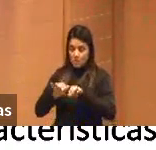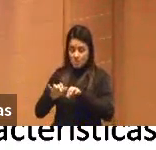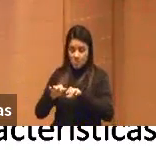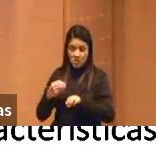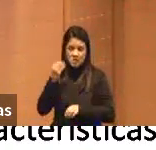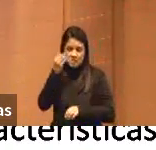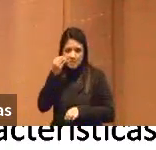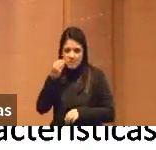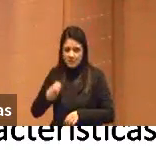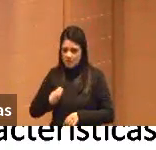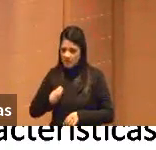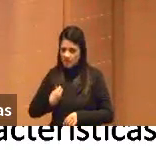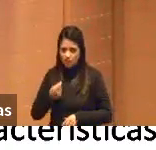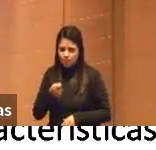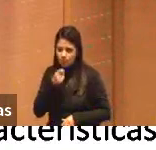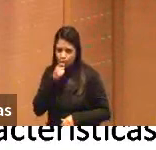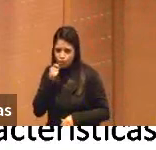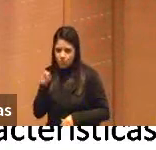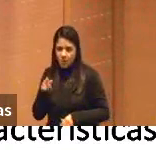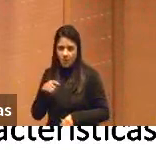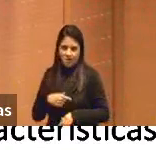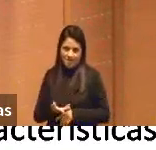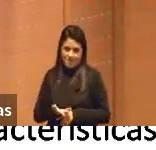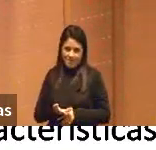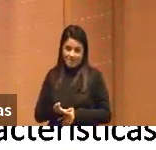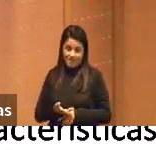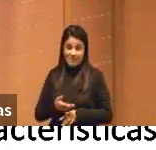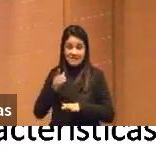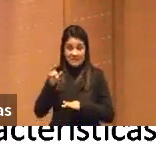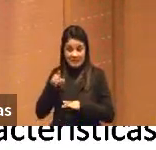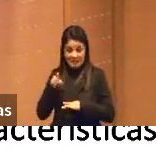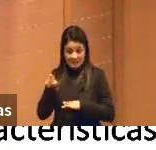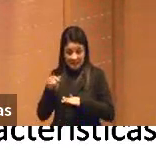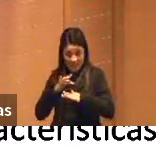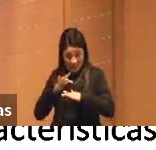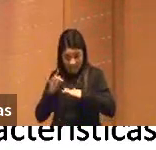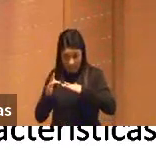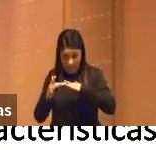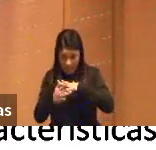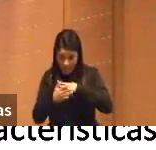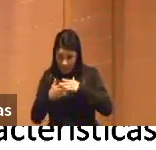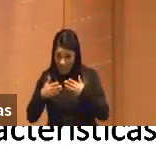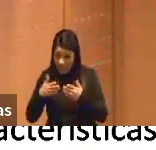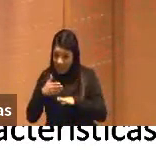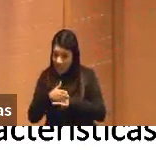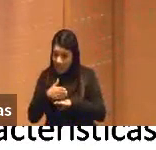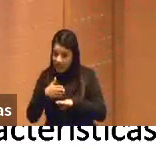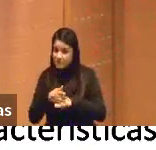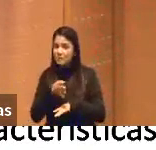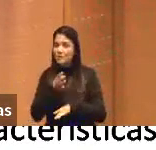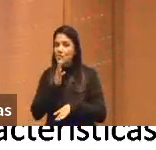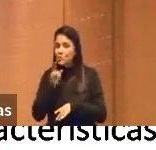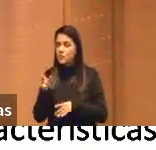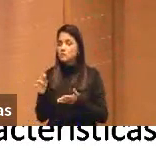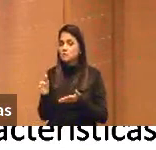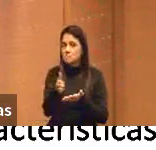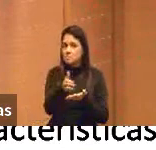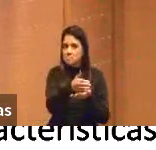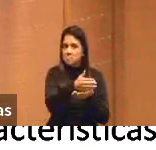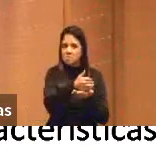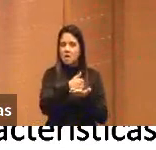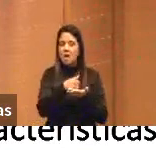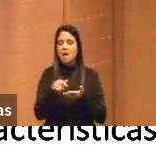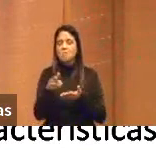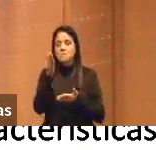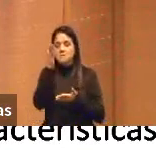ele não... Agora, talvez, se ele tivesse acesso a nossas redes sociais, talvez ele nos conhecesse e até mapeasse que esse garoto